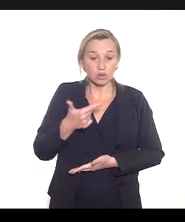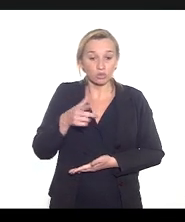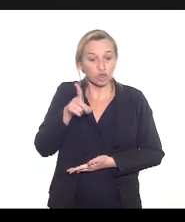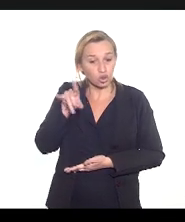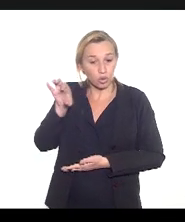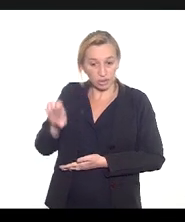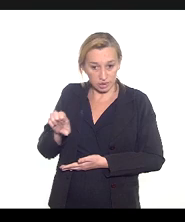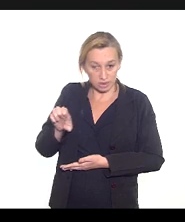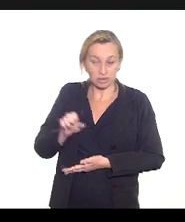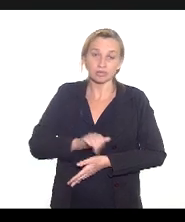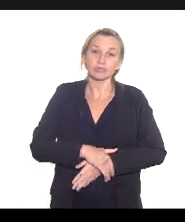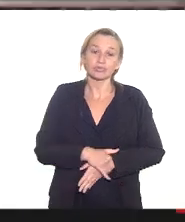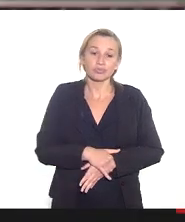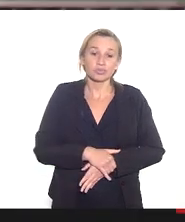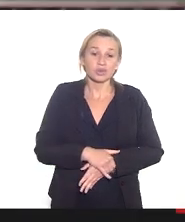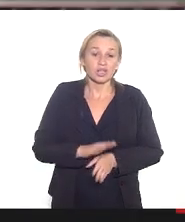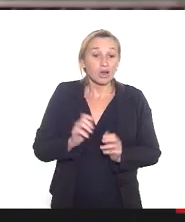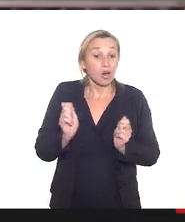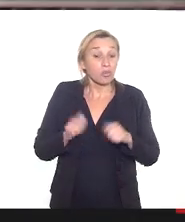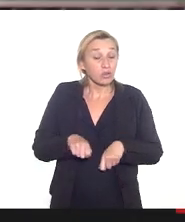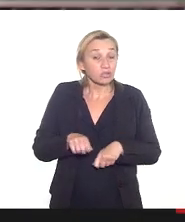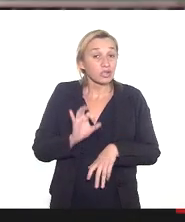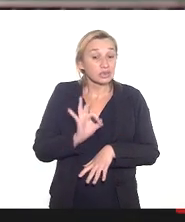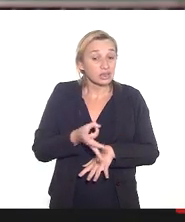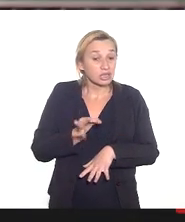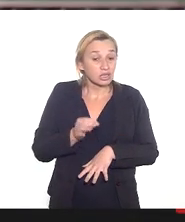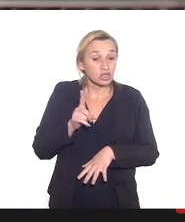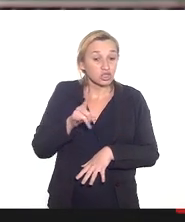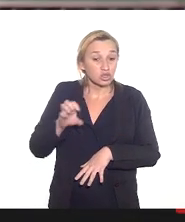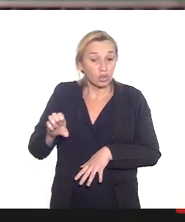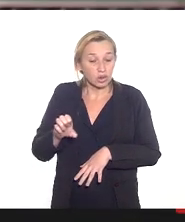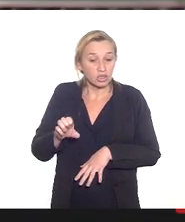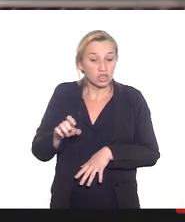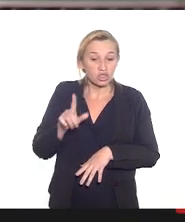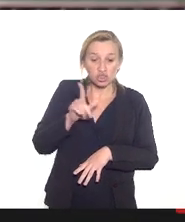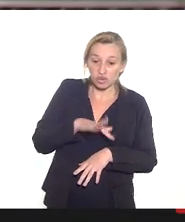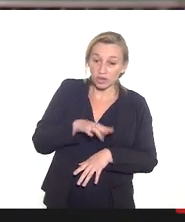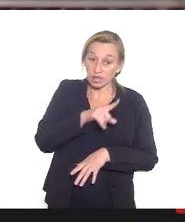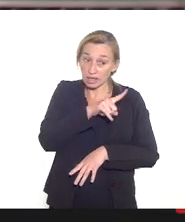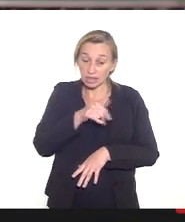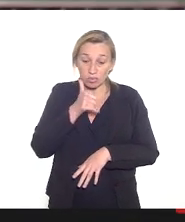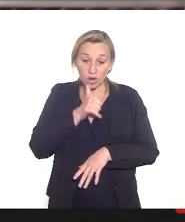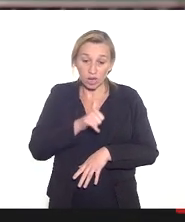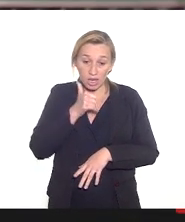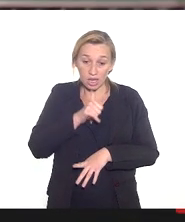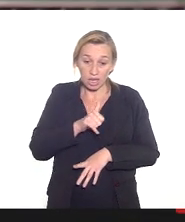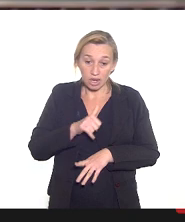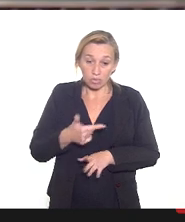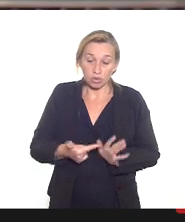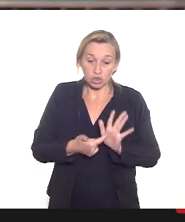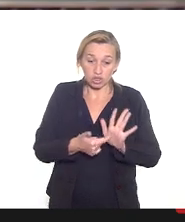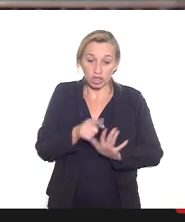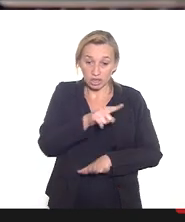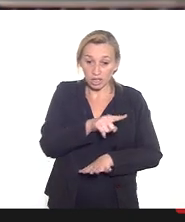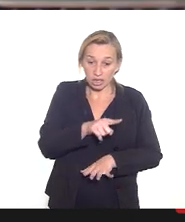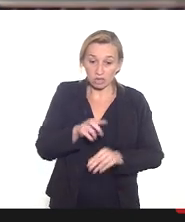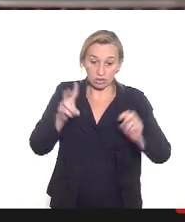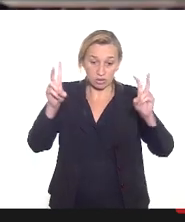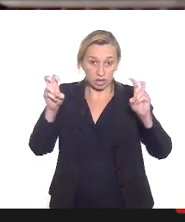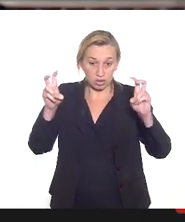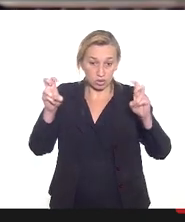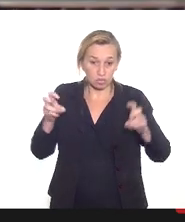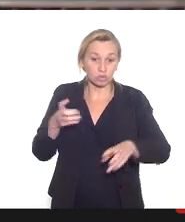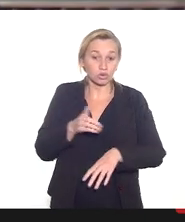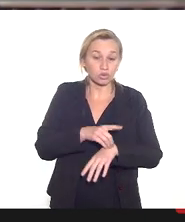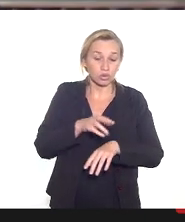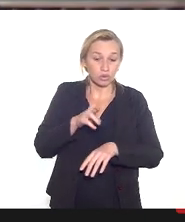também e a possibilidade inclusive de doses diferentes no caso dessas mulheres dado aí os hiatos e as questões já trazidas pela